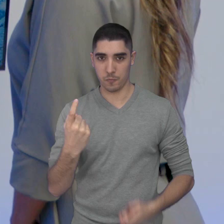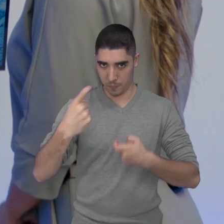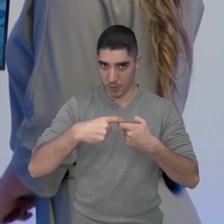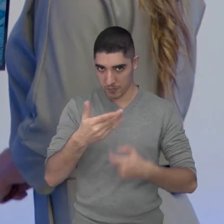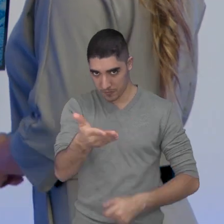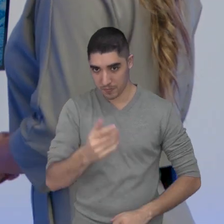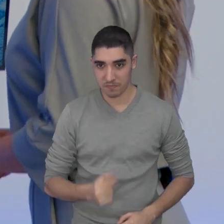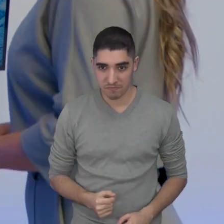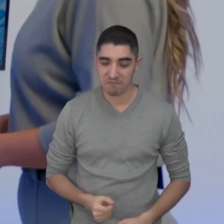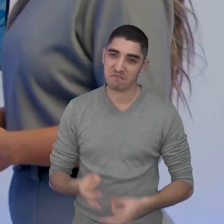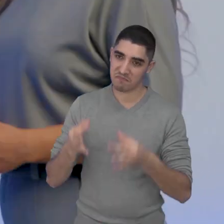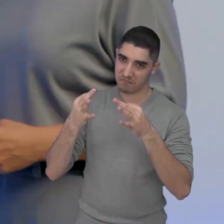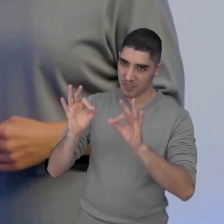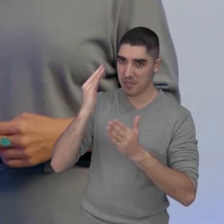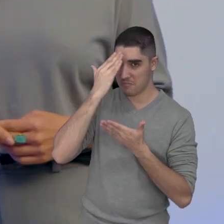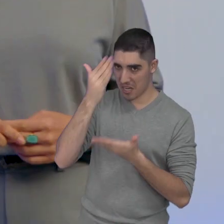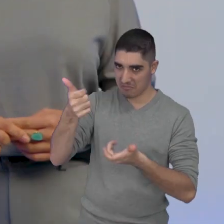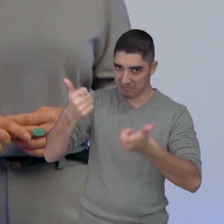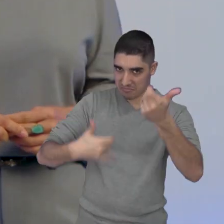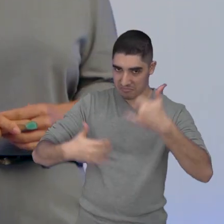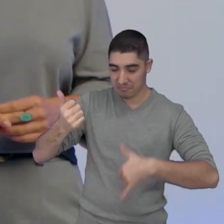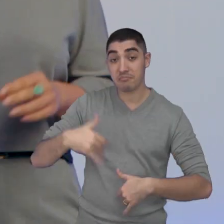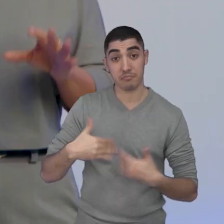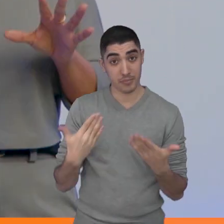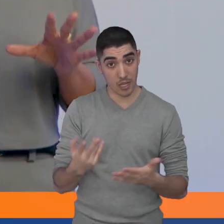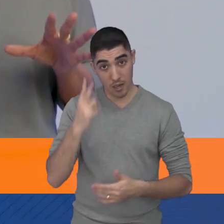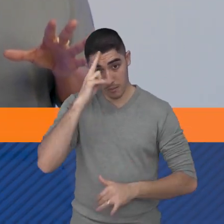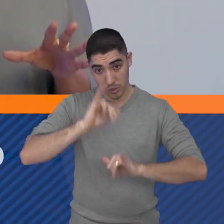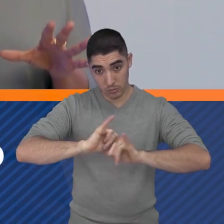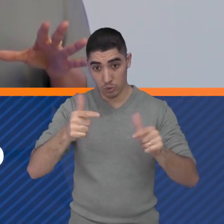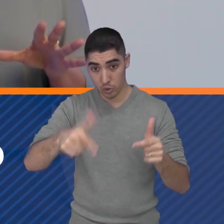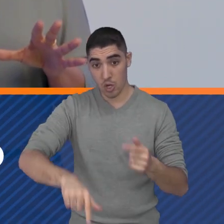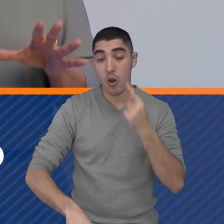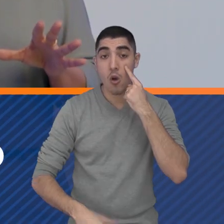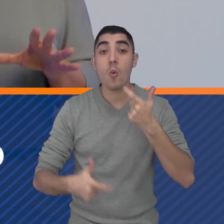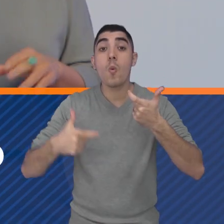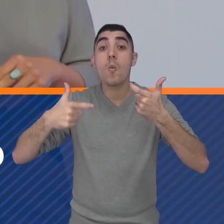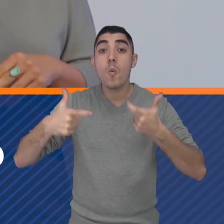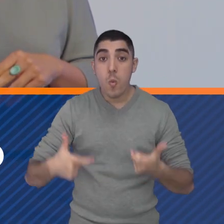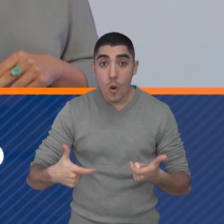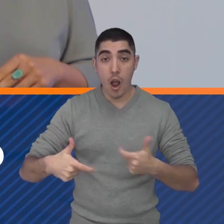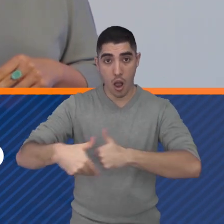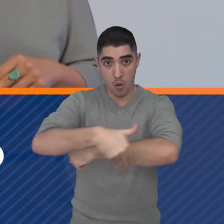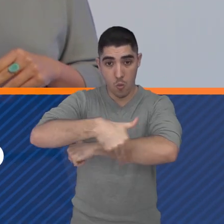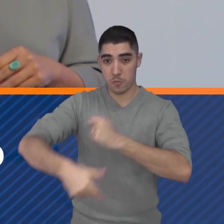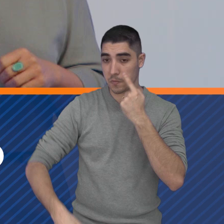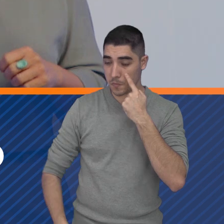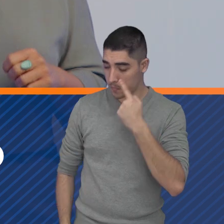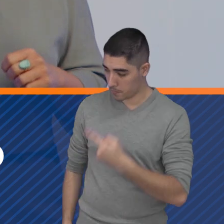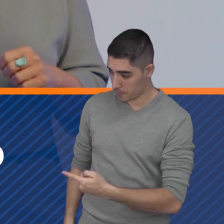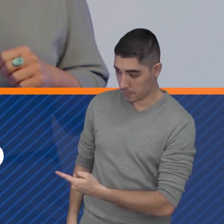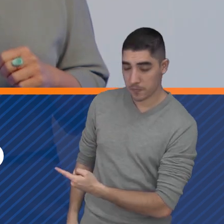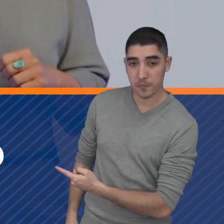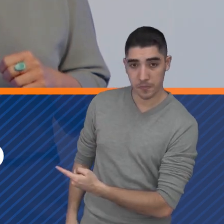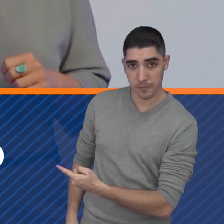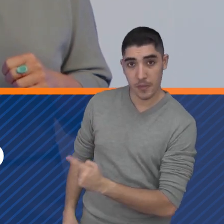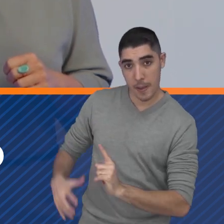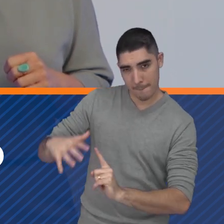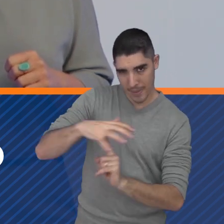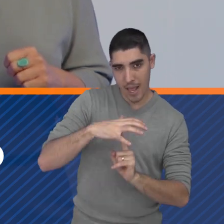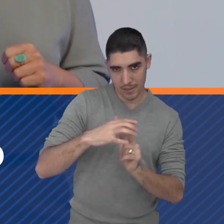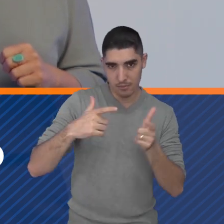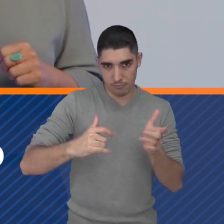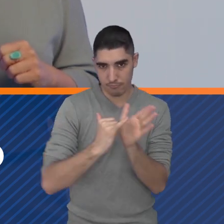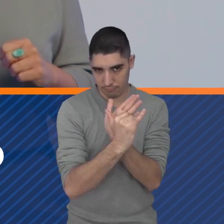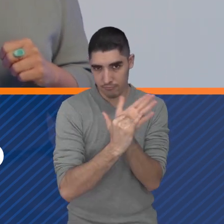De volta ao estúdio. Tá certo, Marina. Muito obrigada pelas informações. Então, só reforçando o endereço do Acesso Já, fica na Praça Afonso